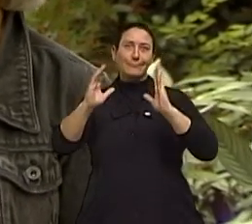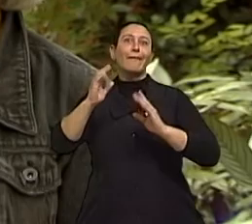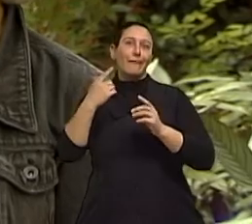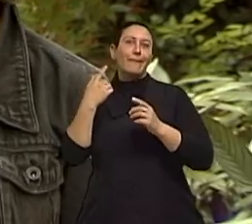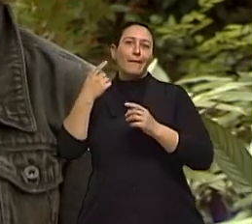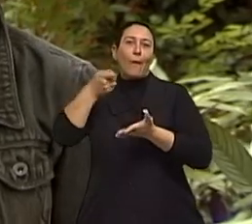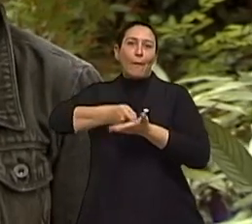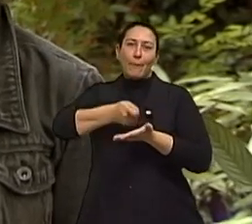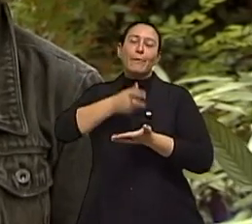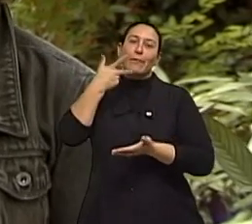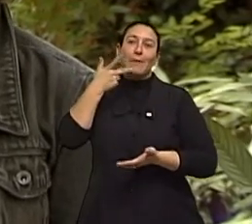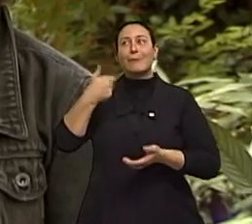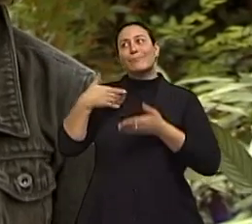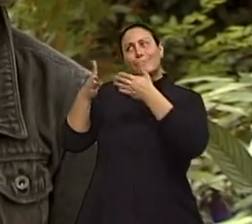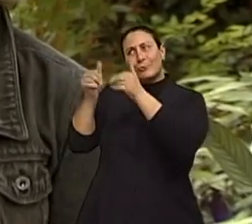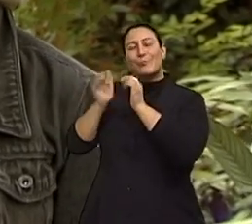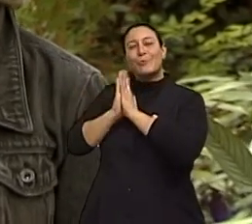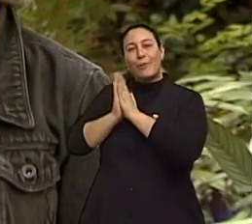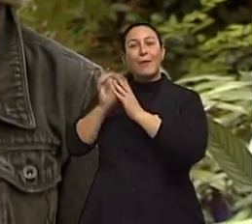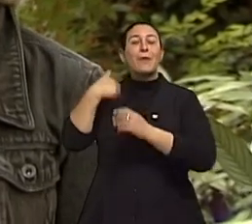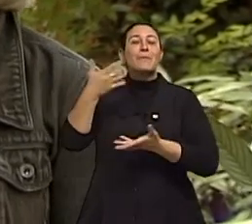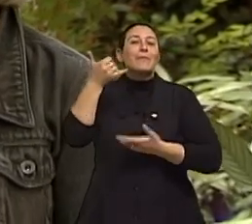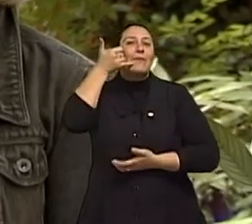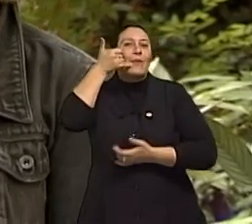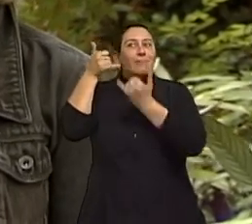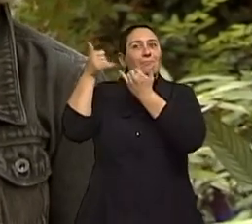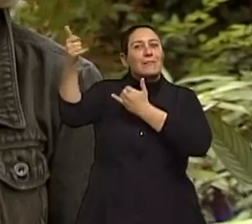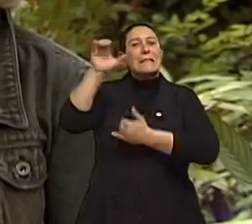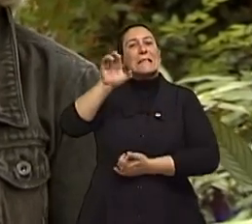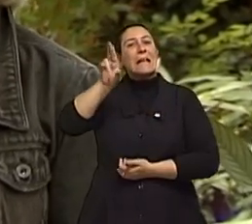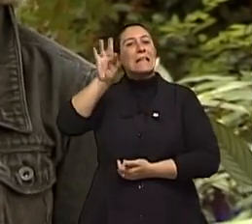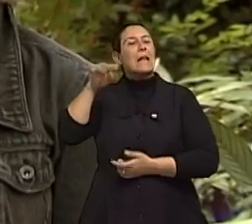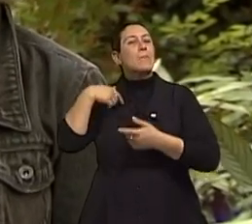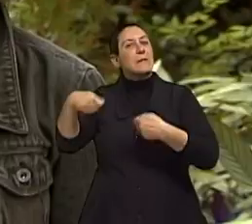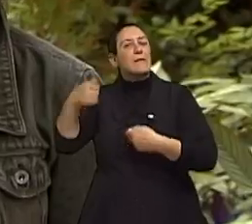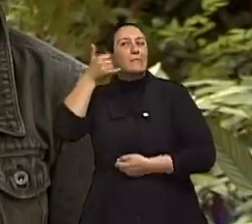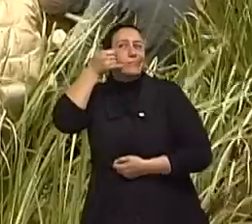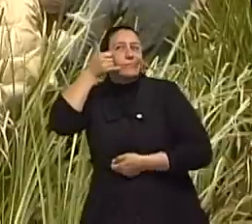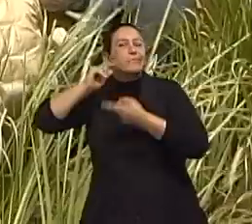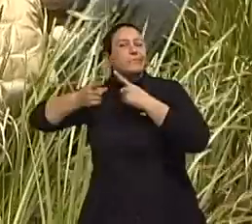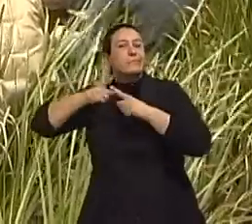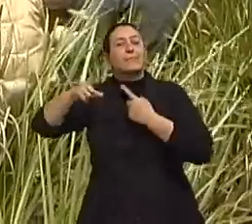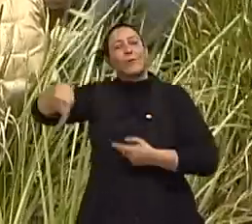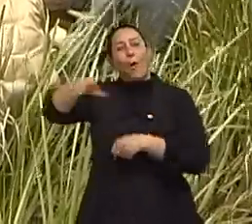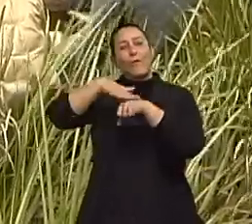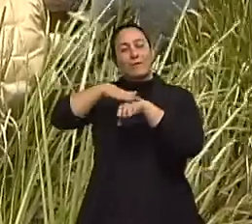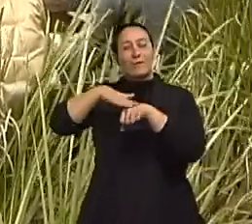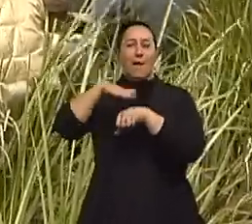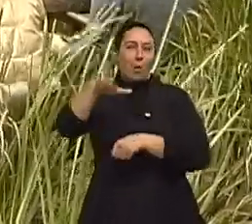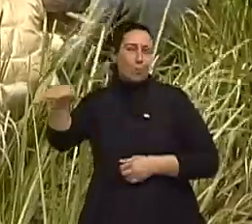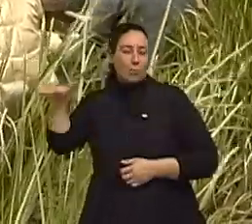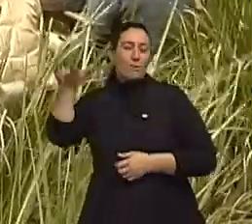pedir uma extensão externa do meu telefone, e poder bater no telefone e falar com eles em casa. Maria da